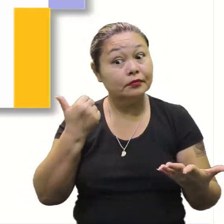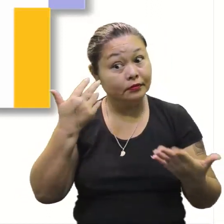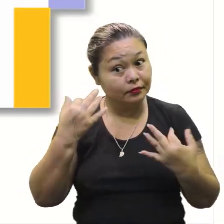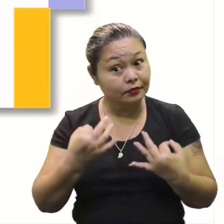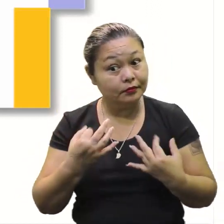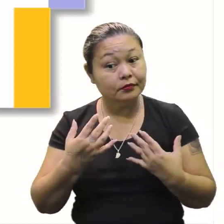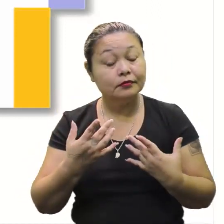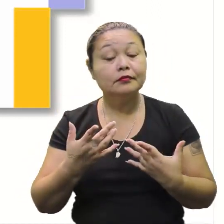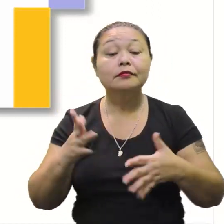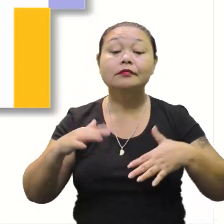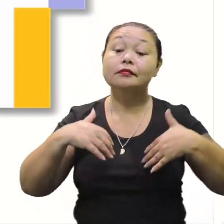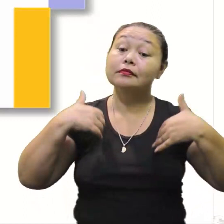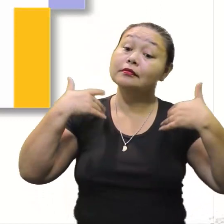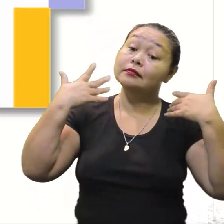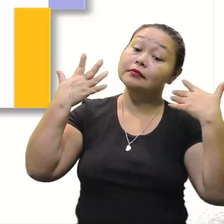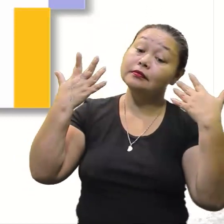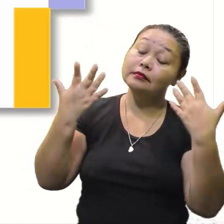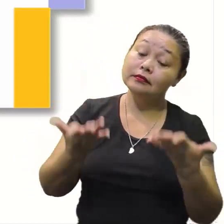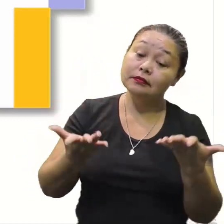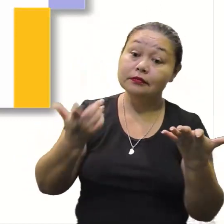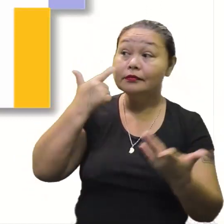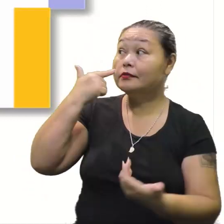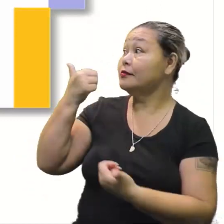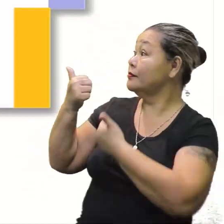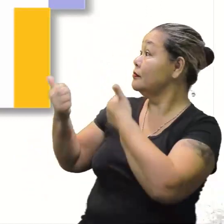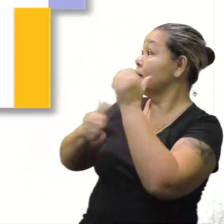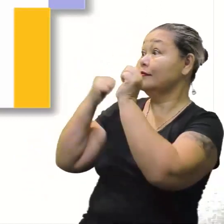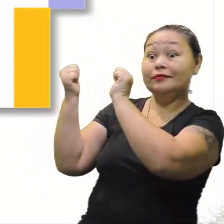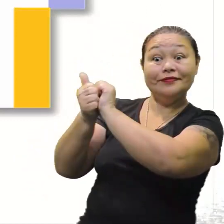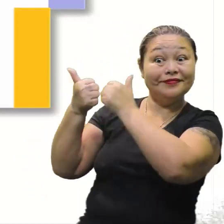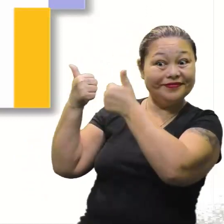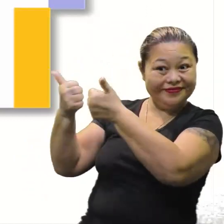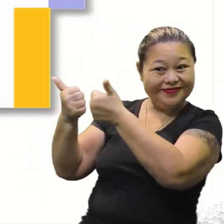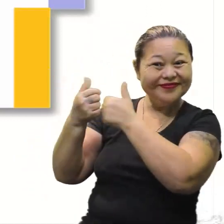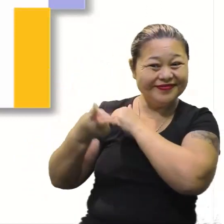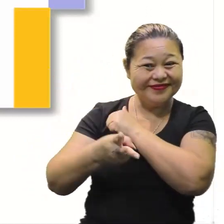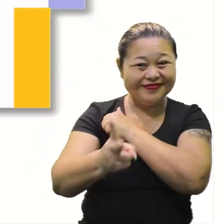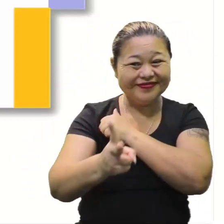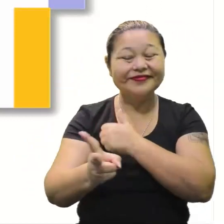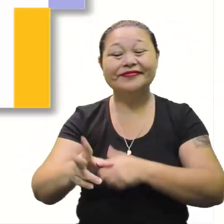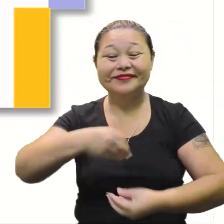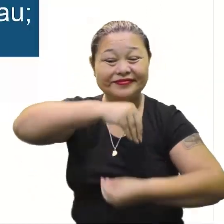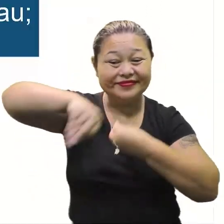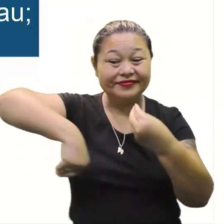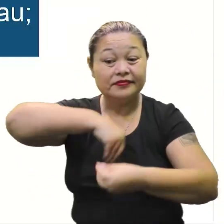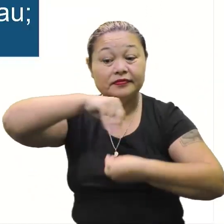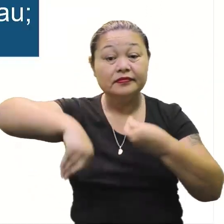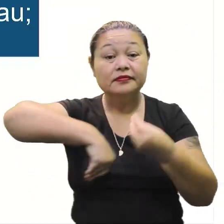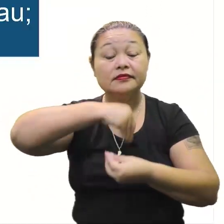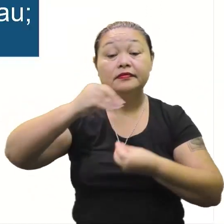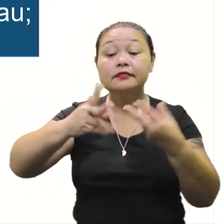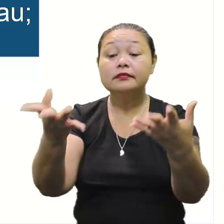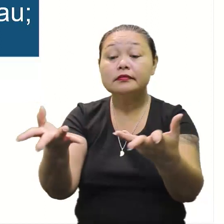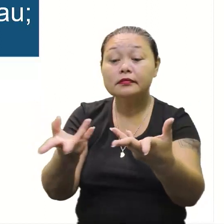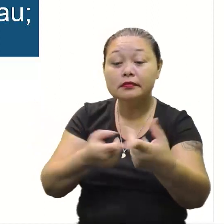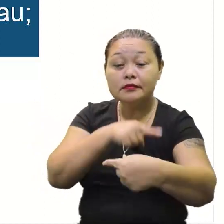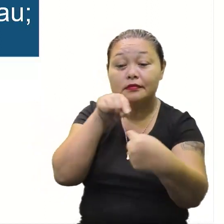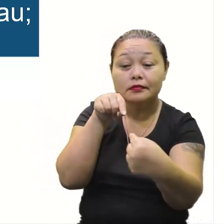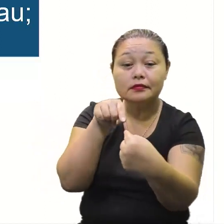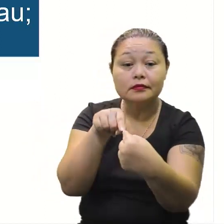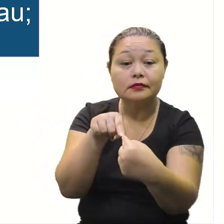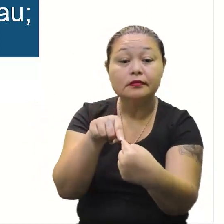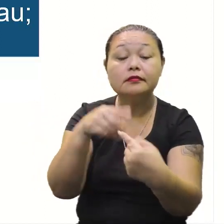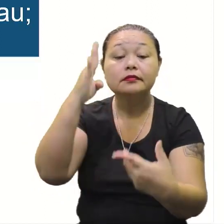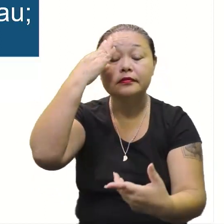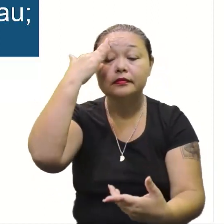certo. Então, vamos lá. Professor Aldelina está junto com a gente, como sempre, junto e misturado. E as habilidades da aula de hoje?